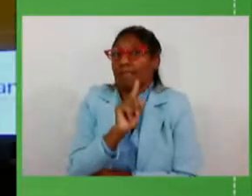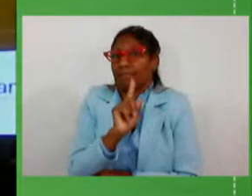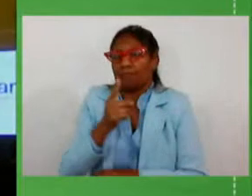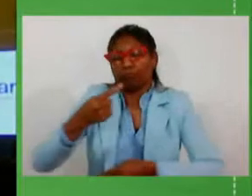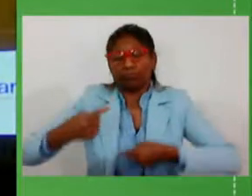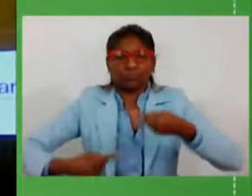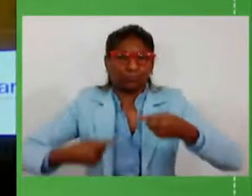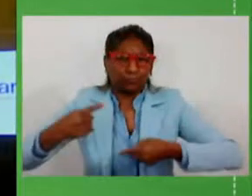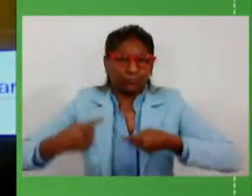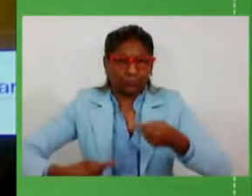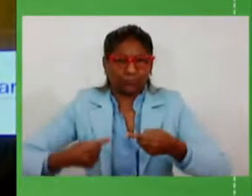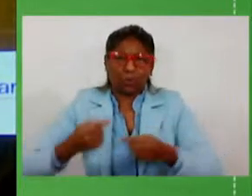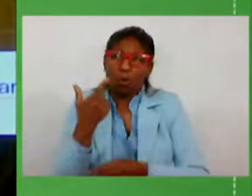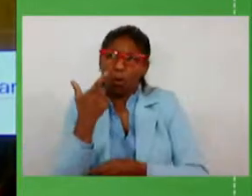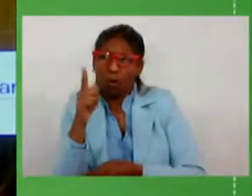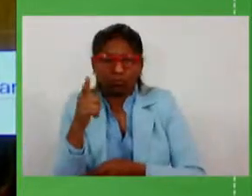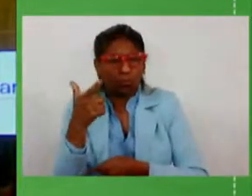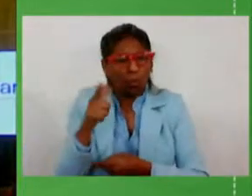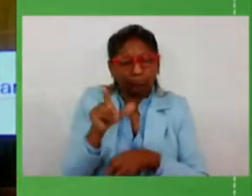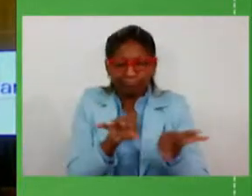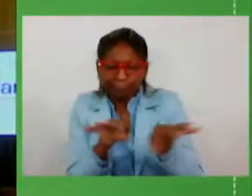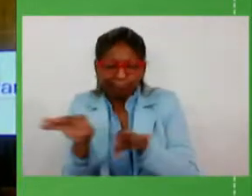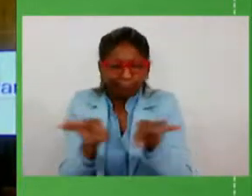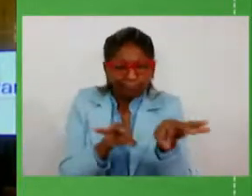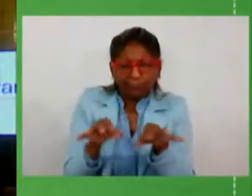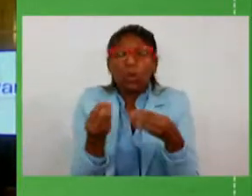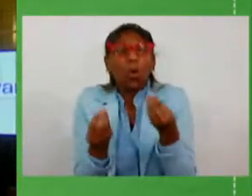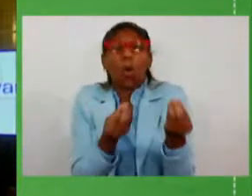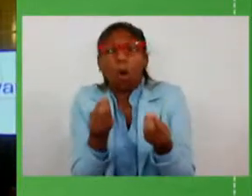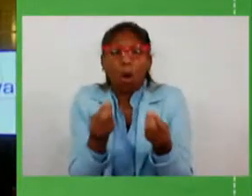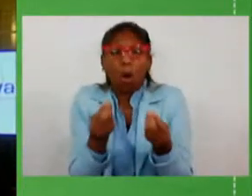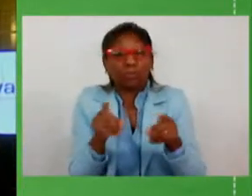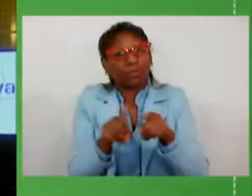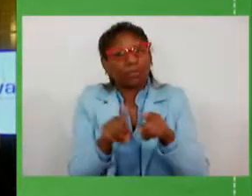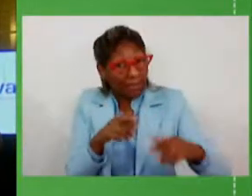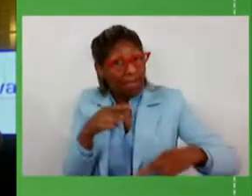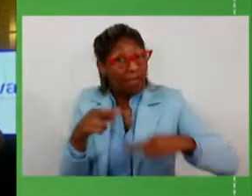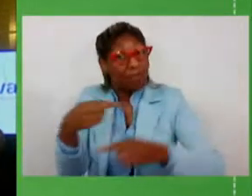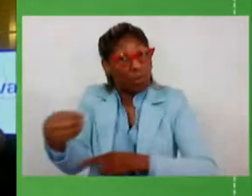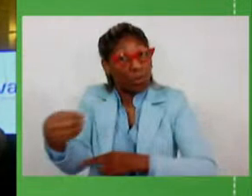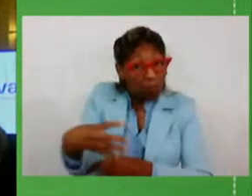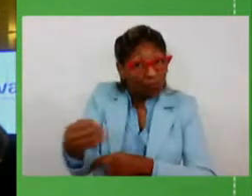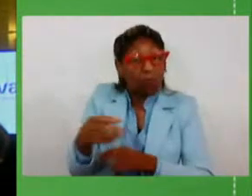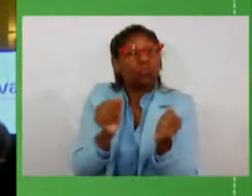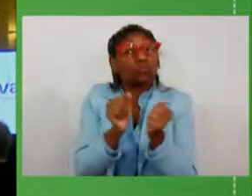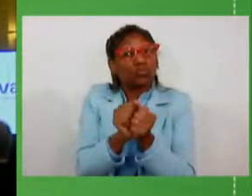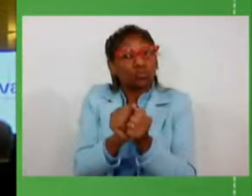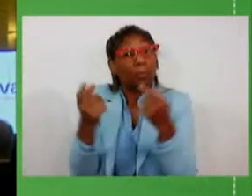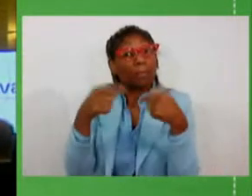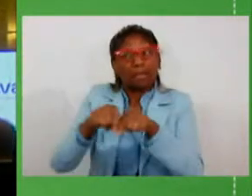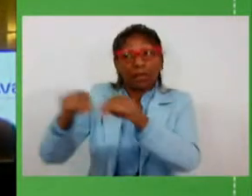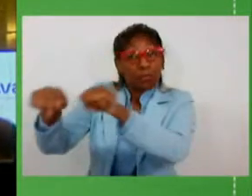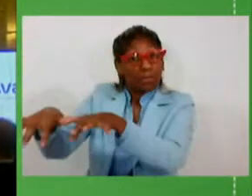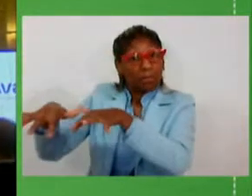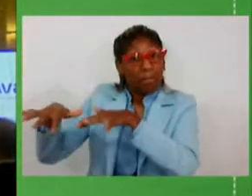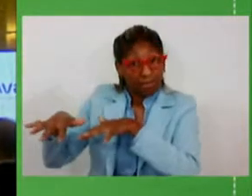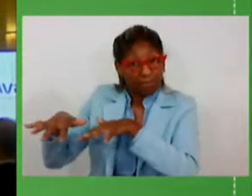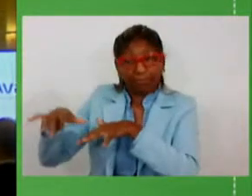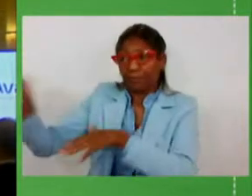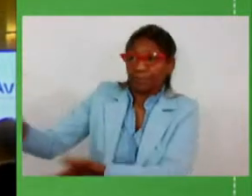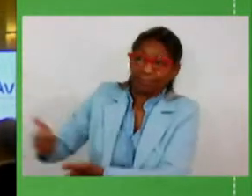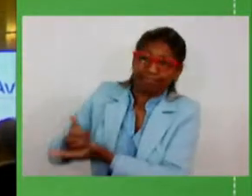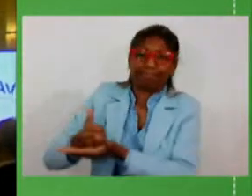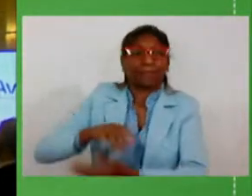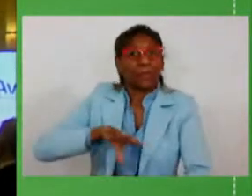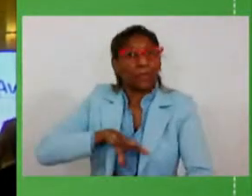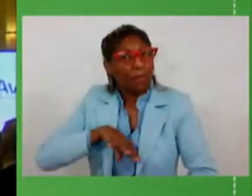outros processos de ajuste do Estado, outras reformas com a nossa Assembleia Legislativa, que têm demonstrado, como eu disse, coragem